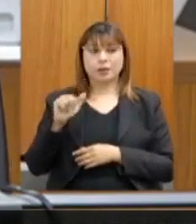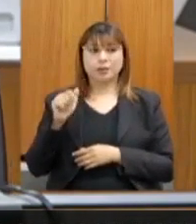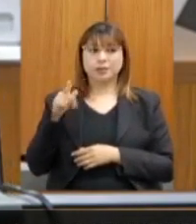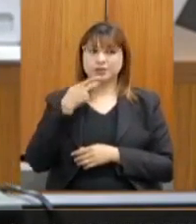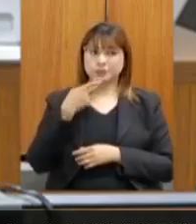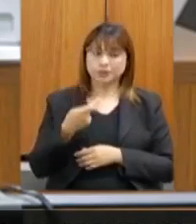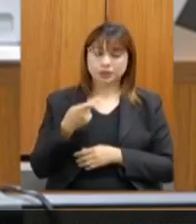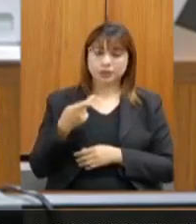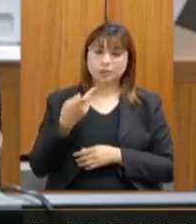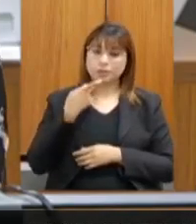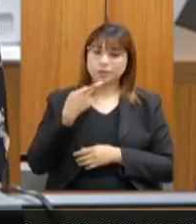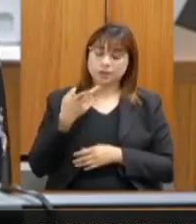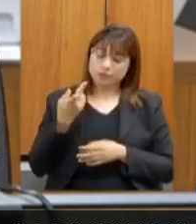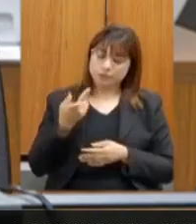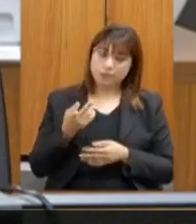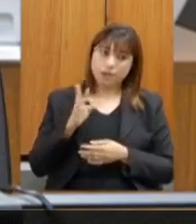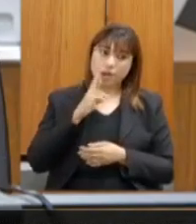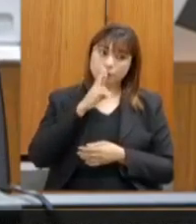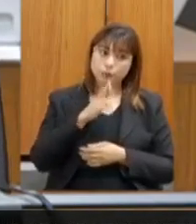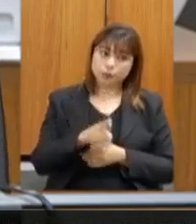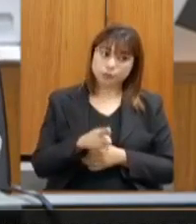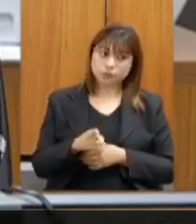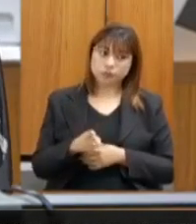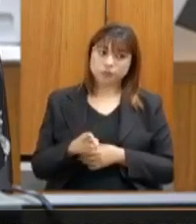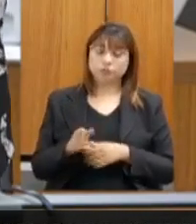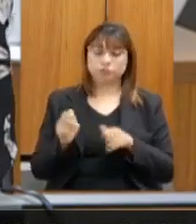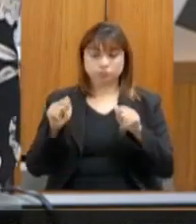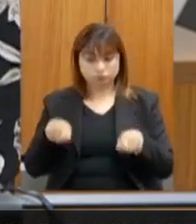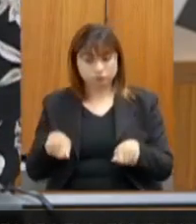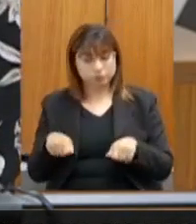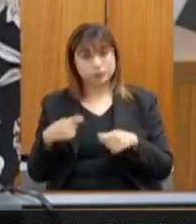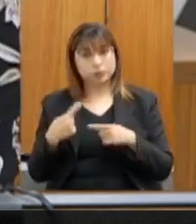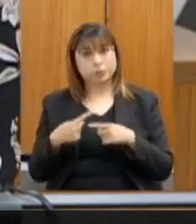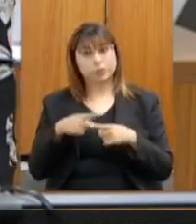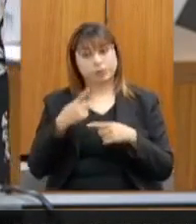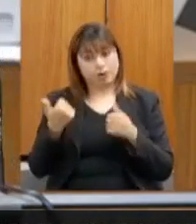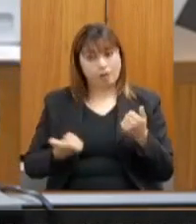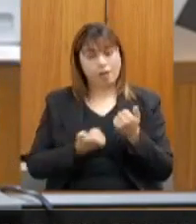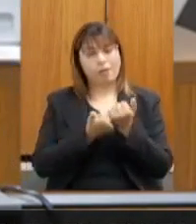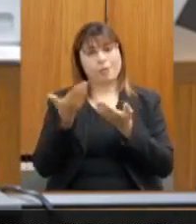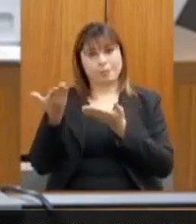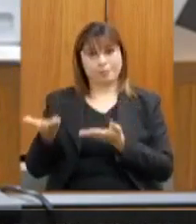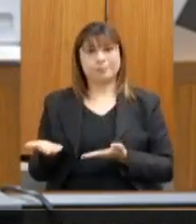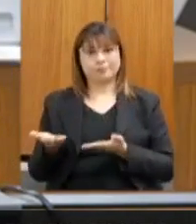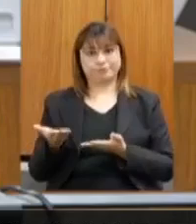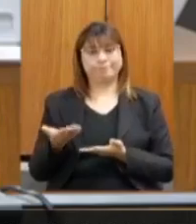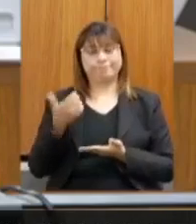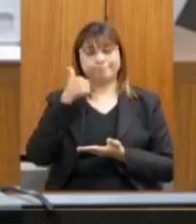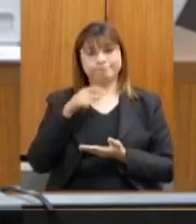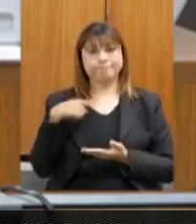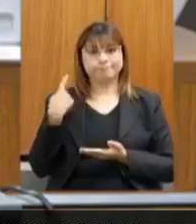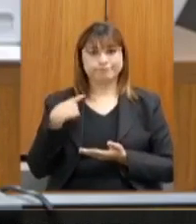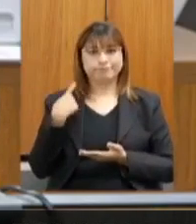e dizer que esse resultado não seria possível se não fosse o seu apoio. Nós tivemos aqui na semana passada